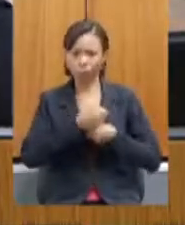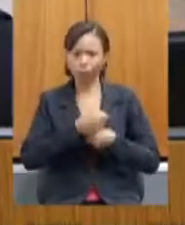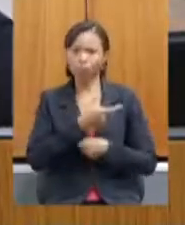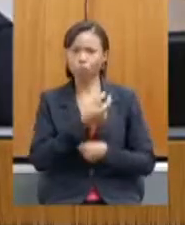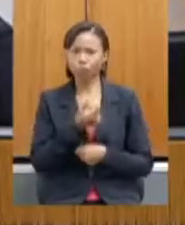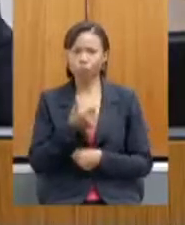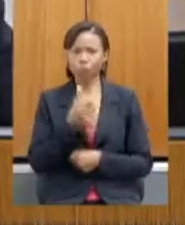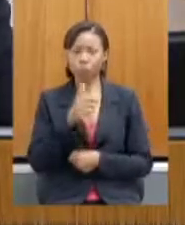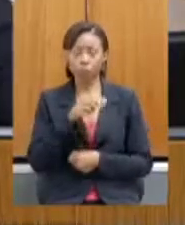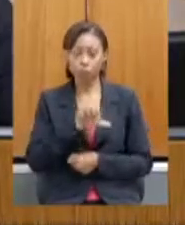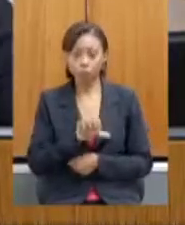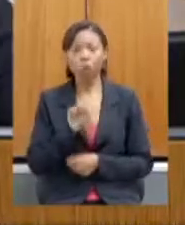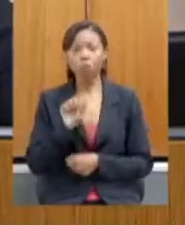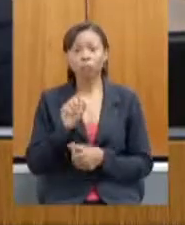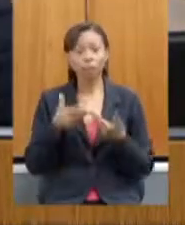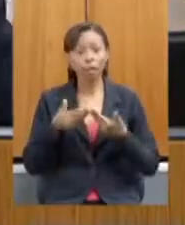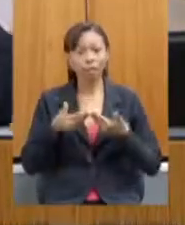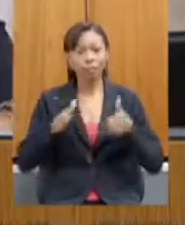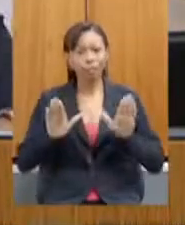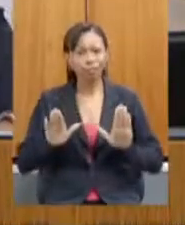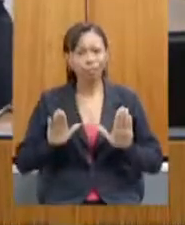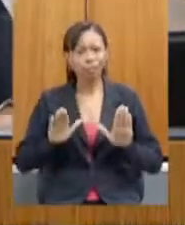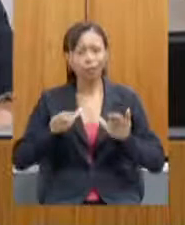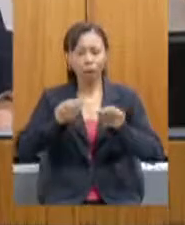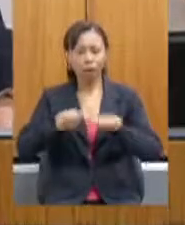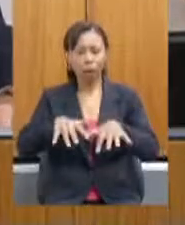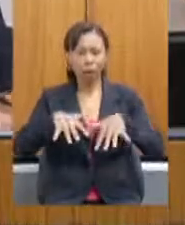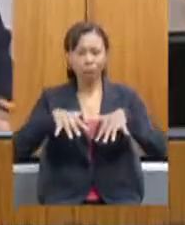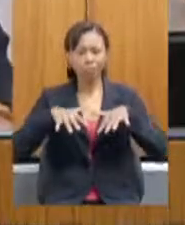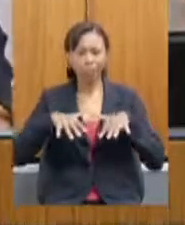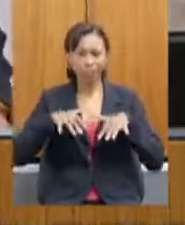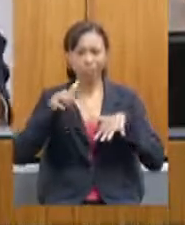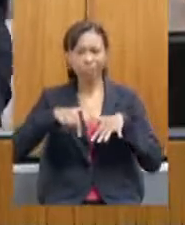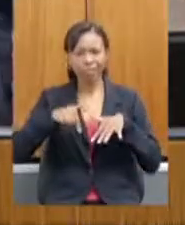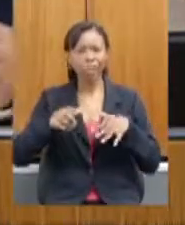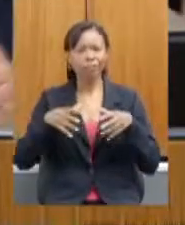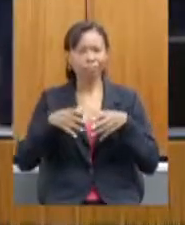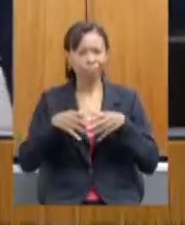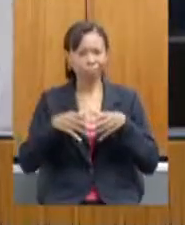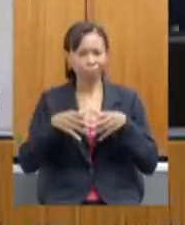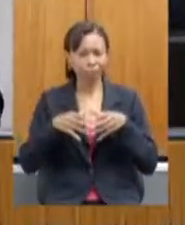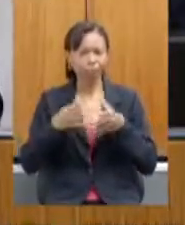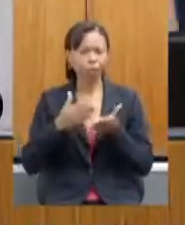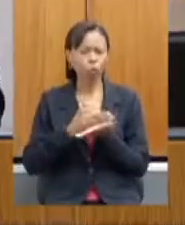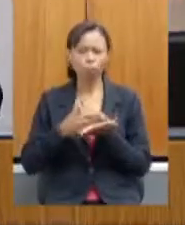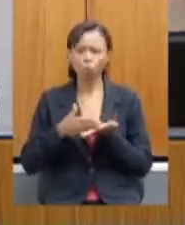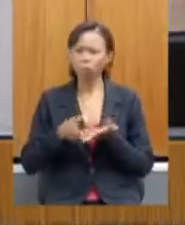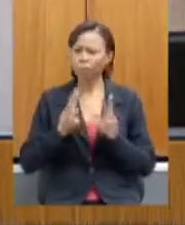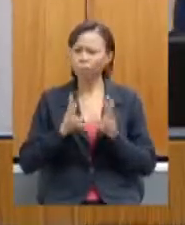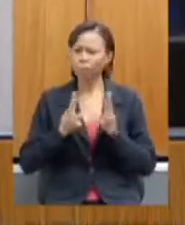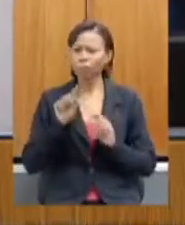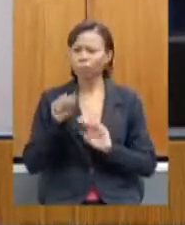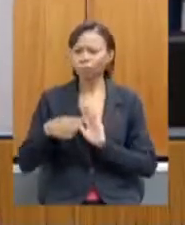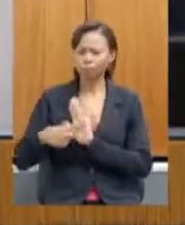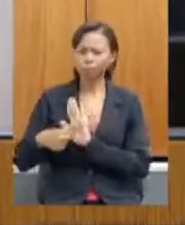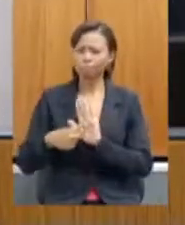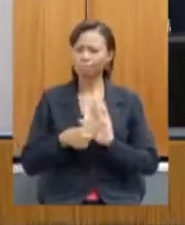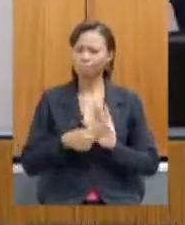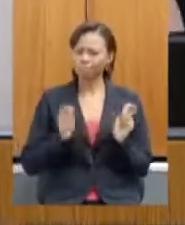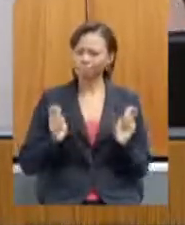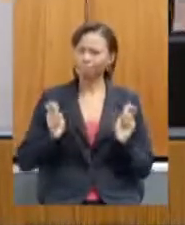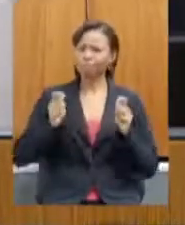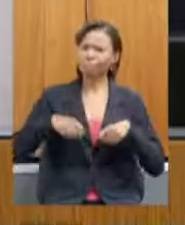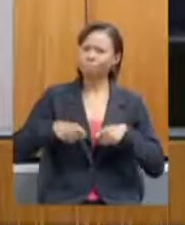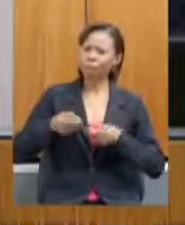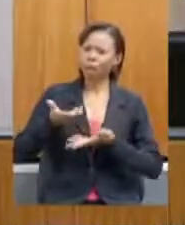primeira audiência pública dessa comissão, desde o início, demonstrando essa enorme capacidade